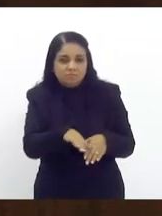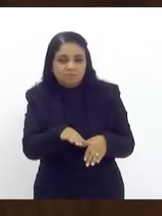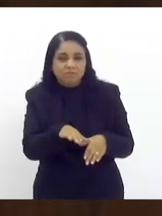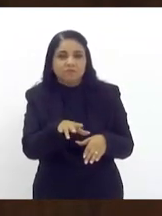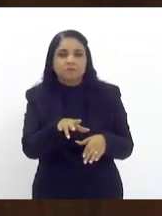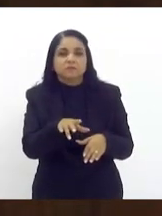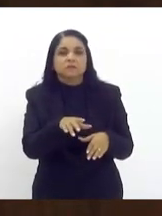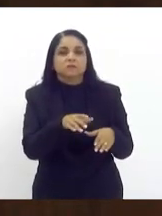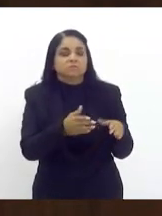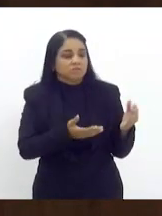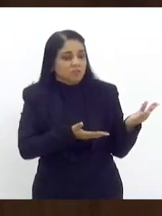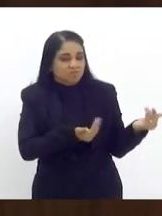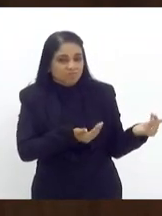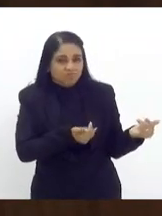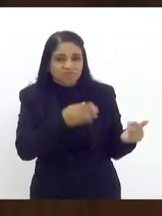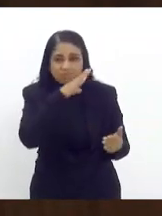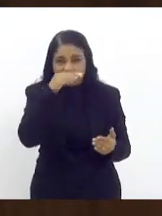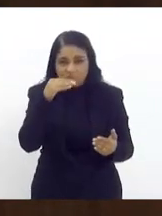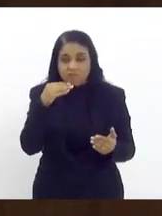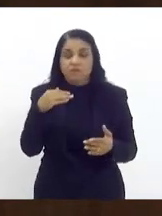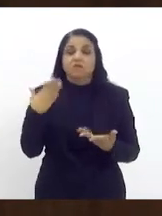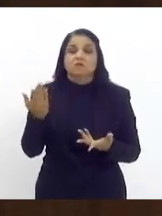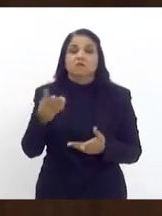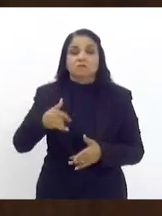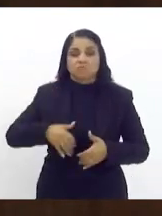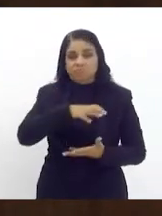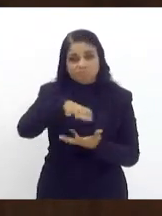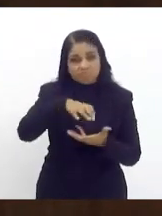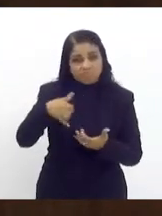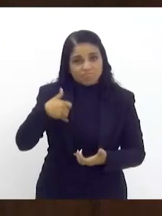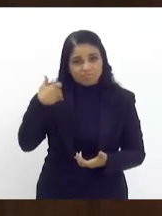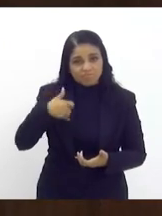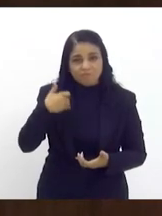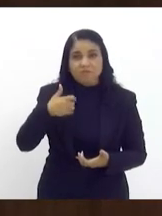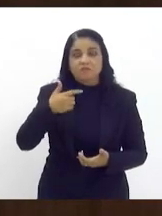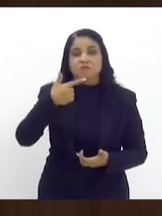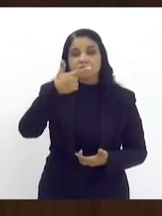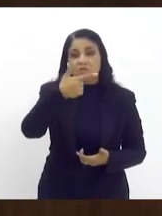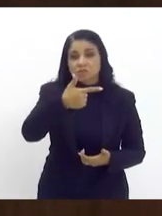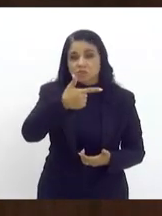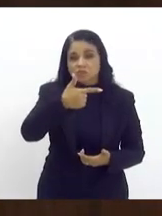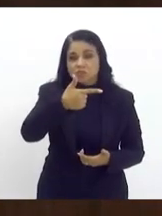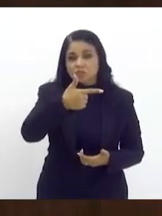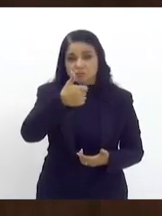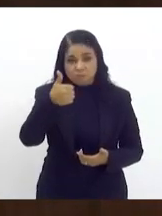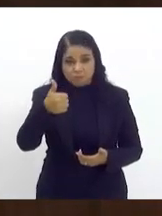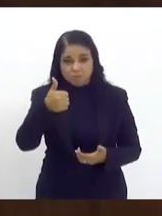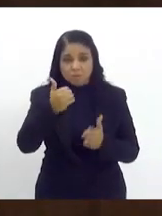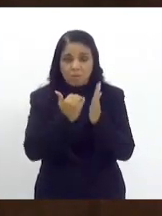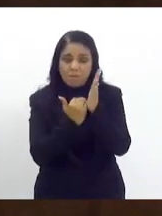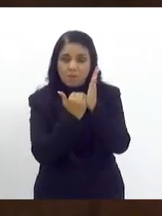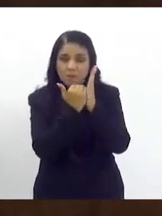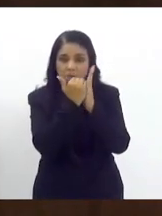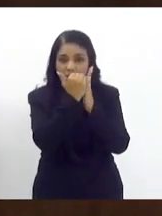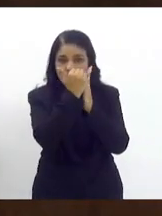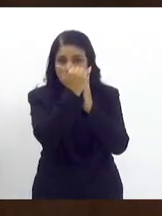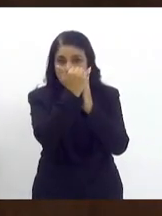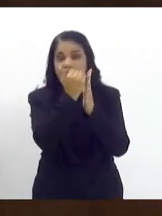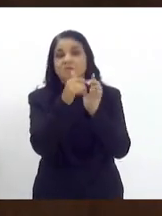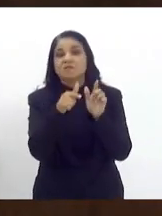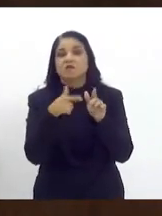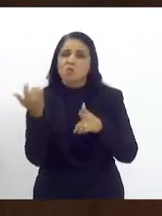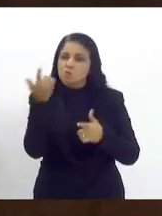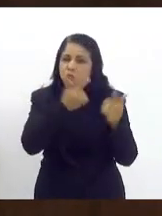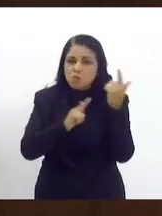idosa no auditório no 21º andar, onde conseguimos ter bastante